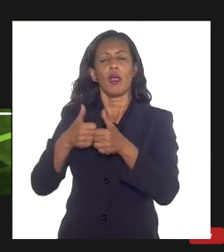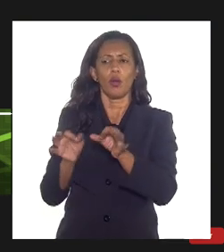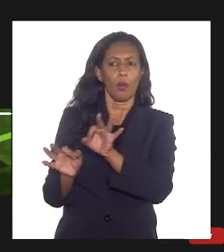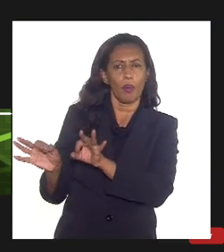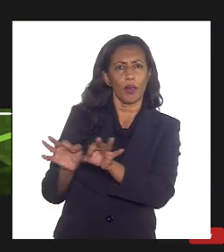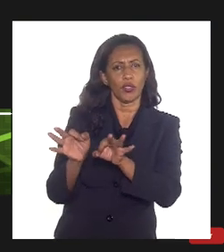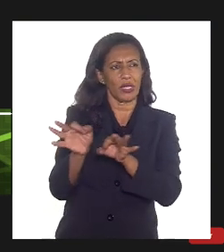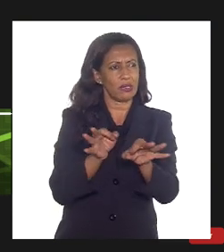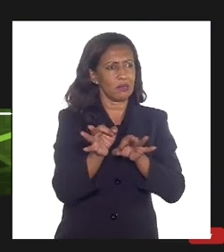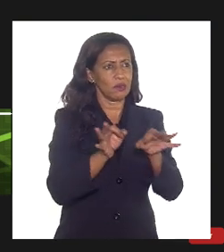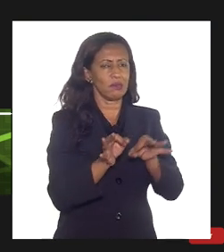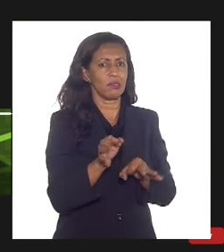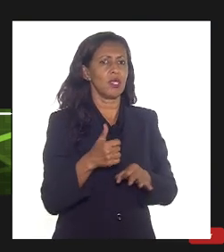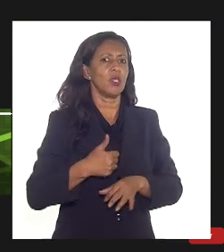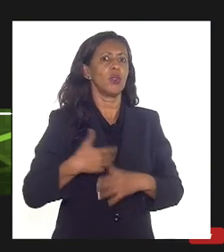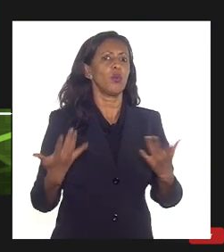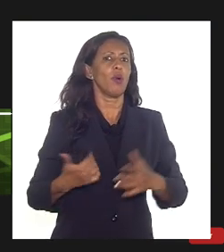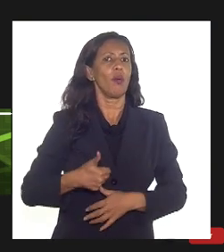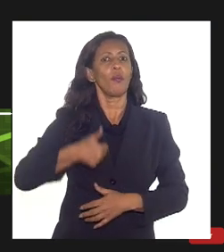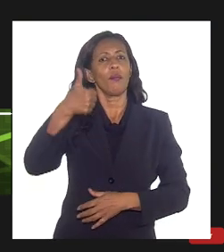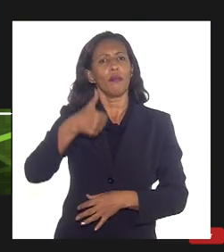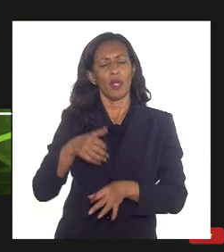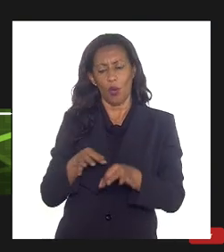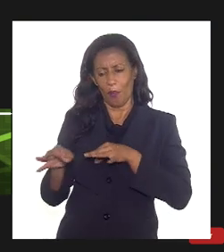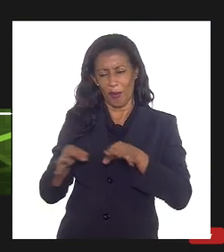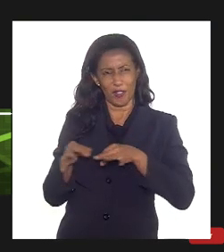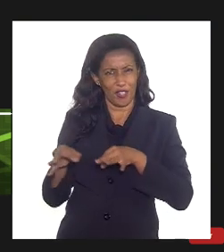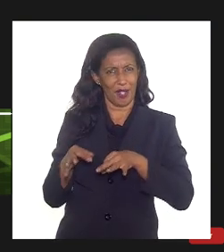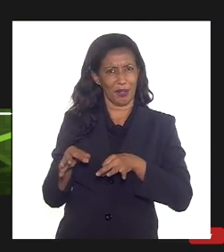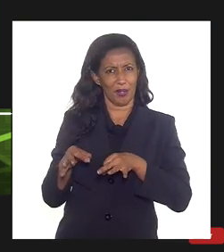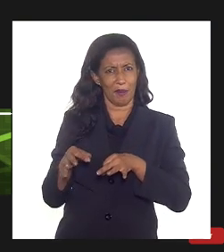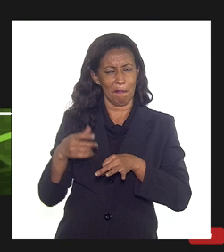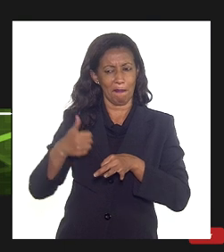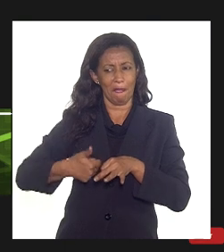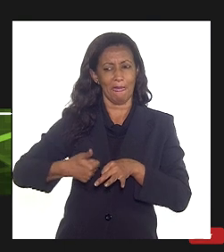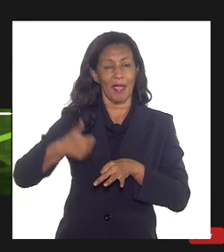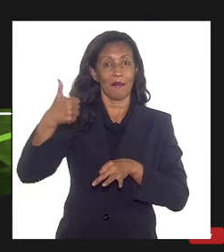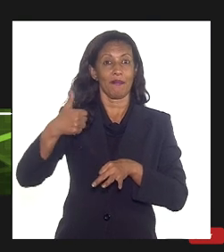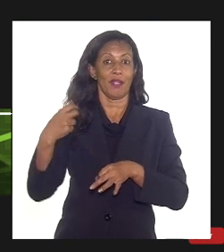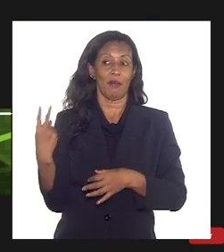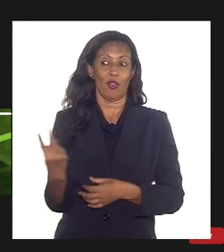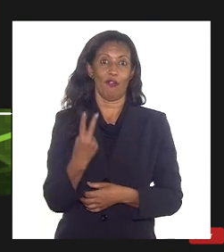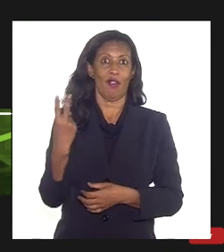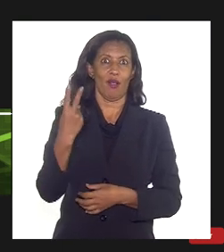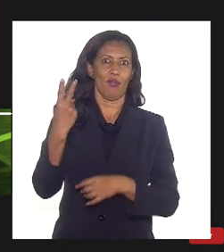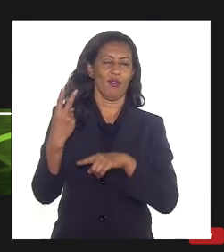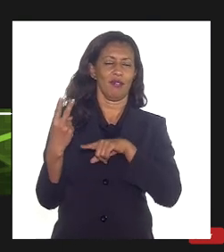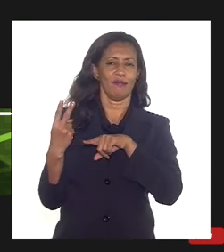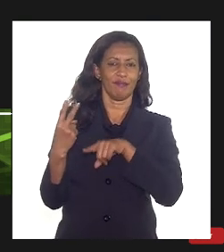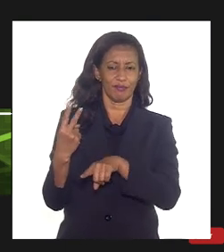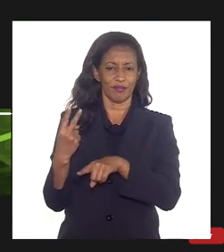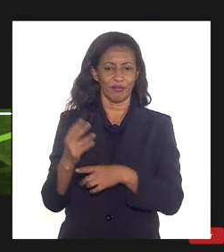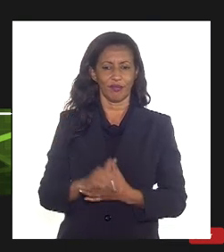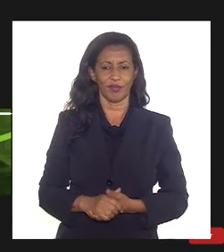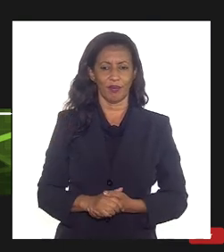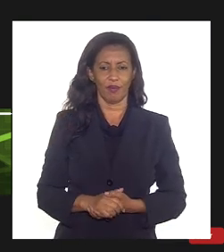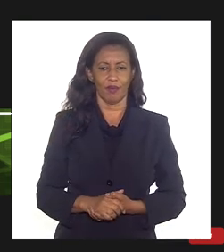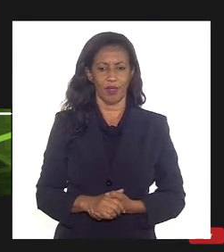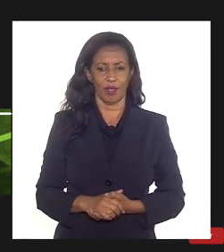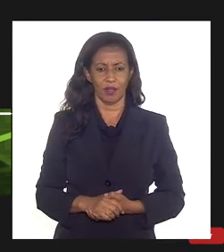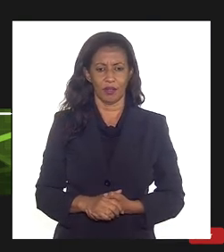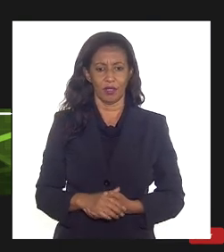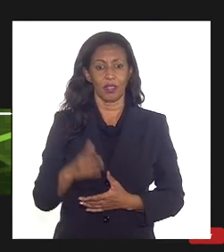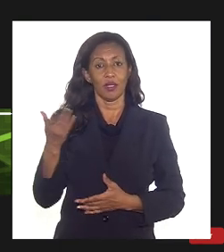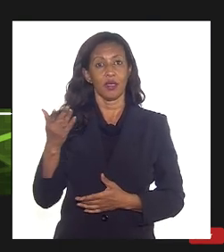e o que que é o melhor projeto é aquele que traz o maior valor e aí traz o maior valor é é uma é um